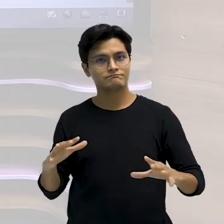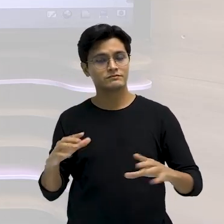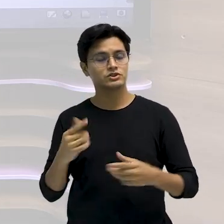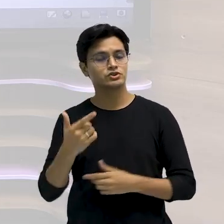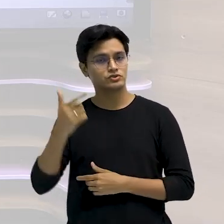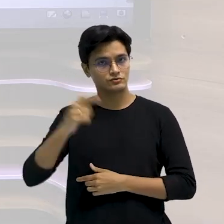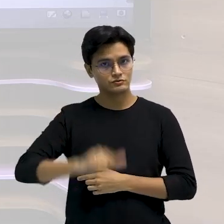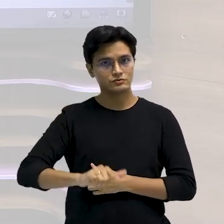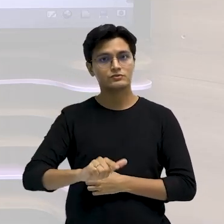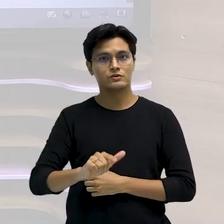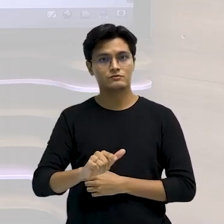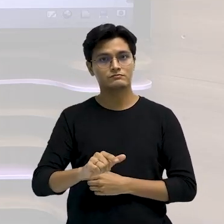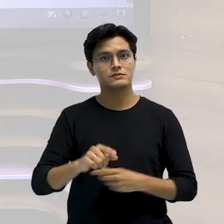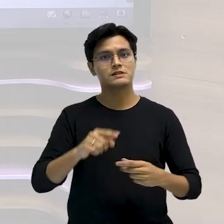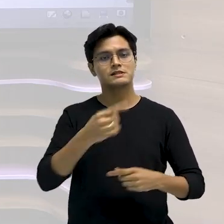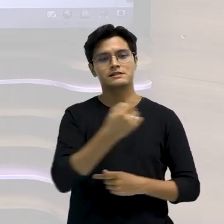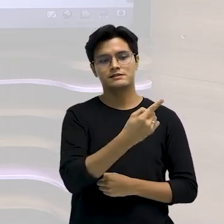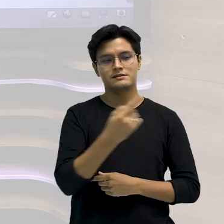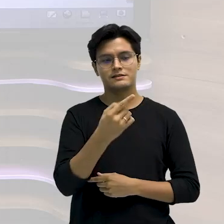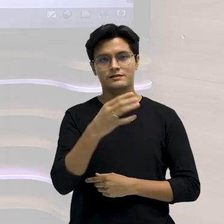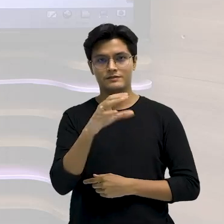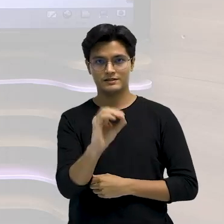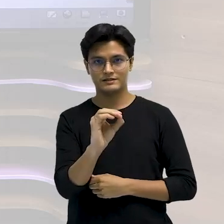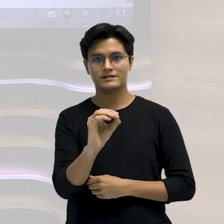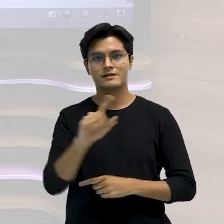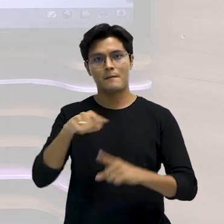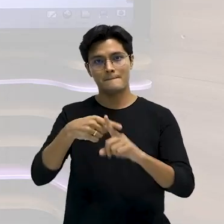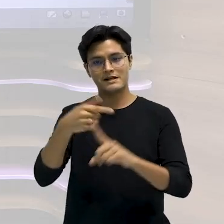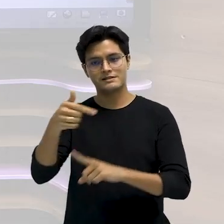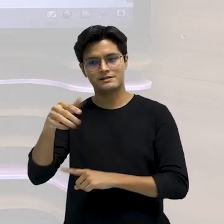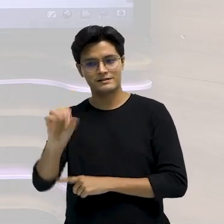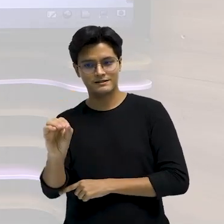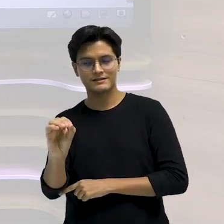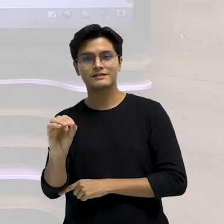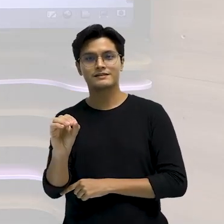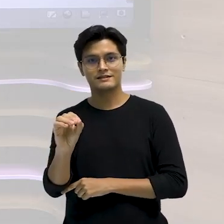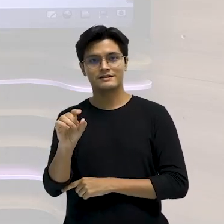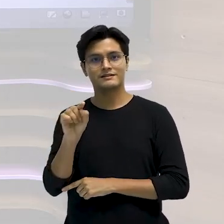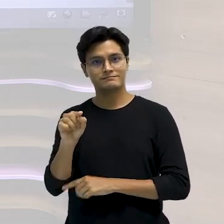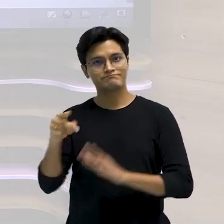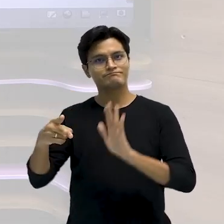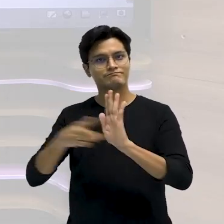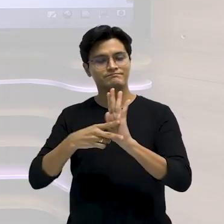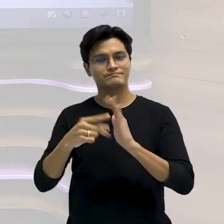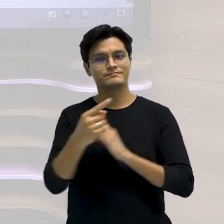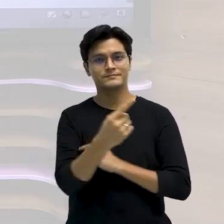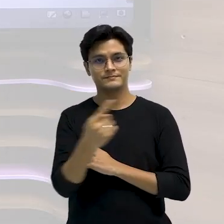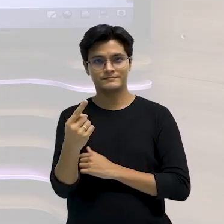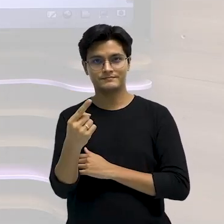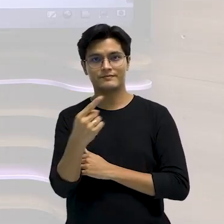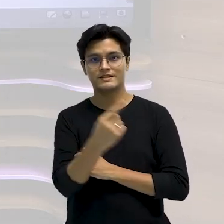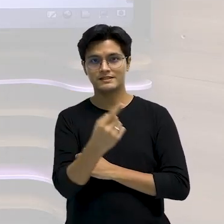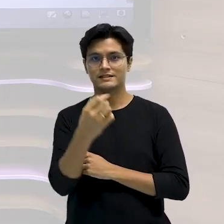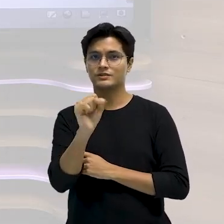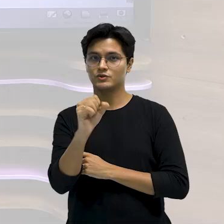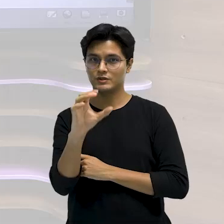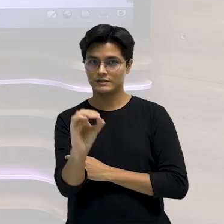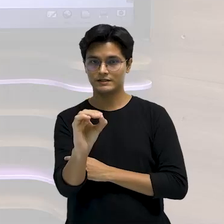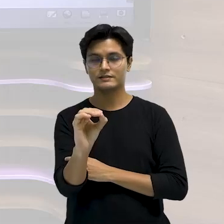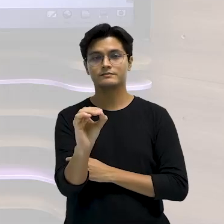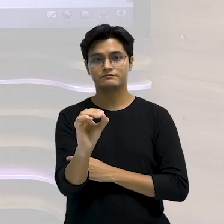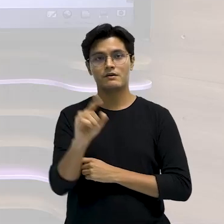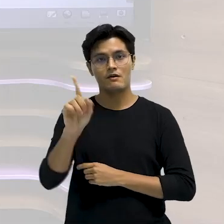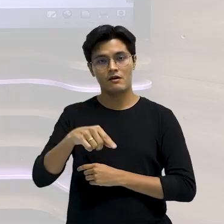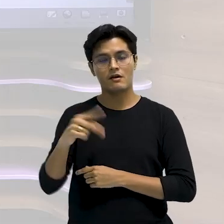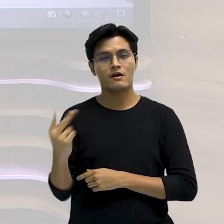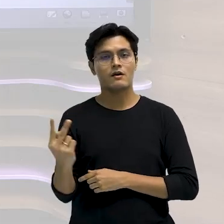de novo, quando eu somar os 110 mais os 70 daqui de dentro, eu vou obter justamente os 180 graus, que é